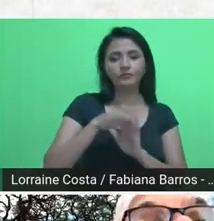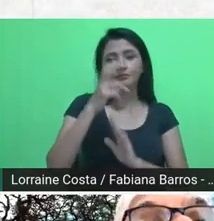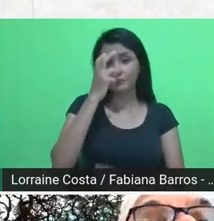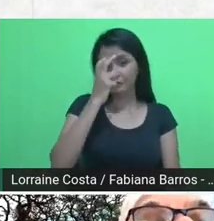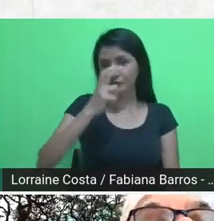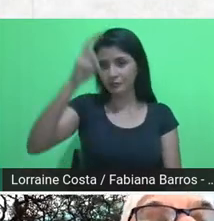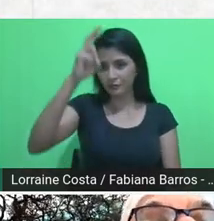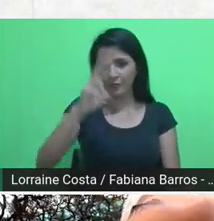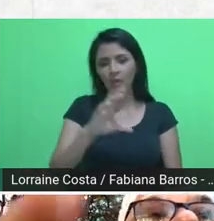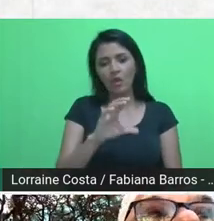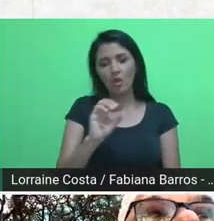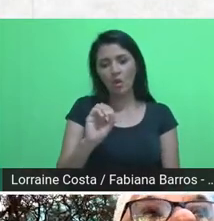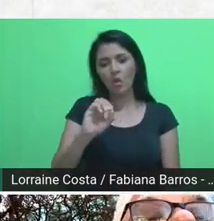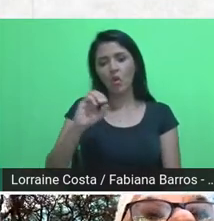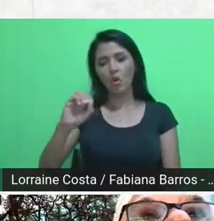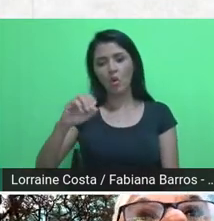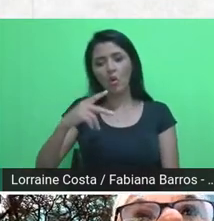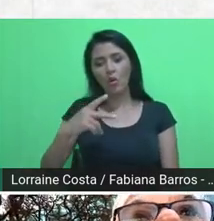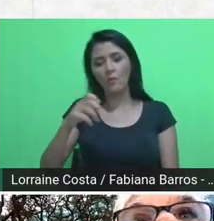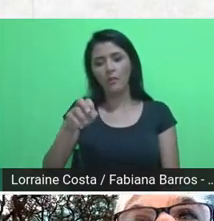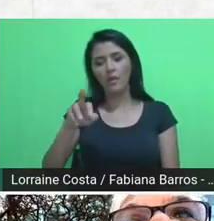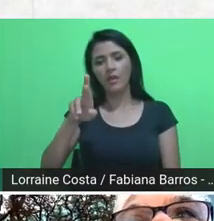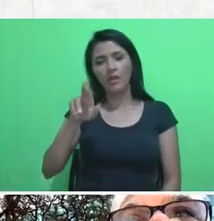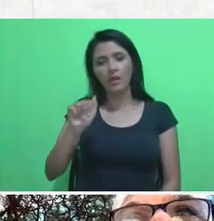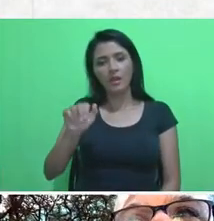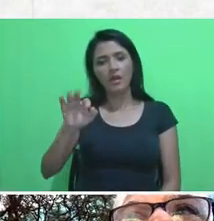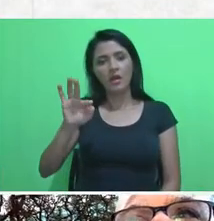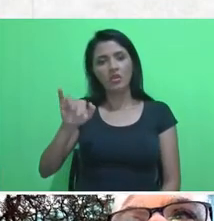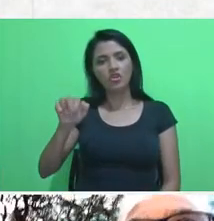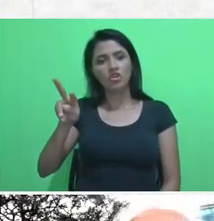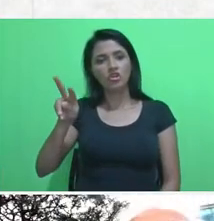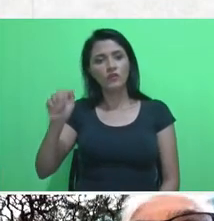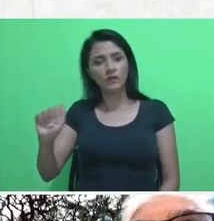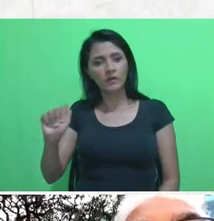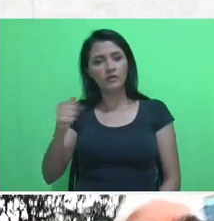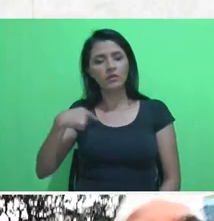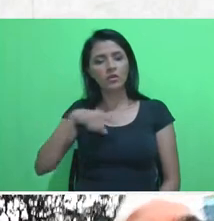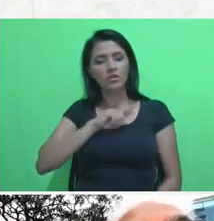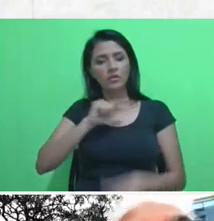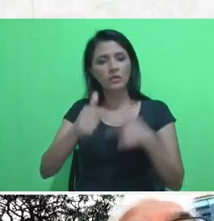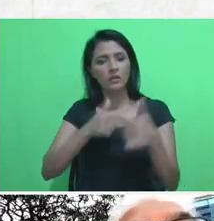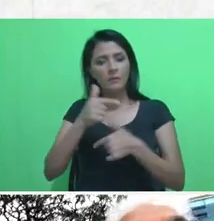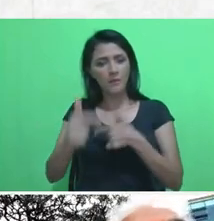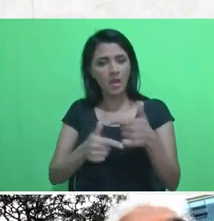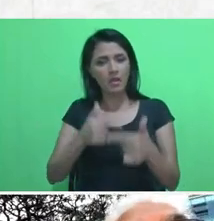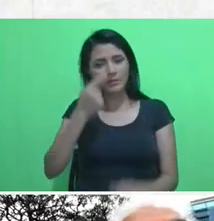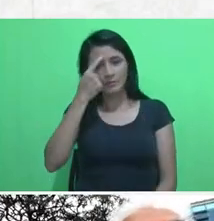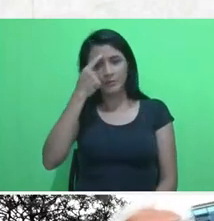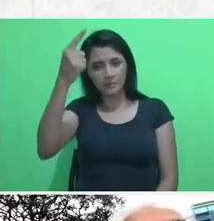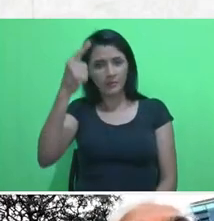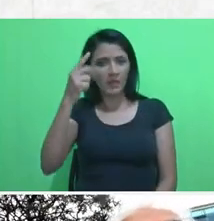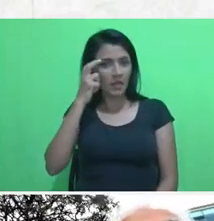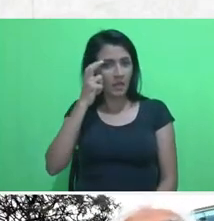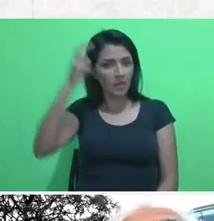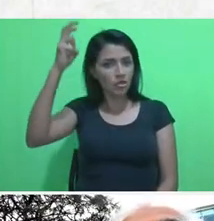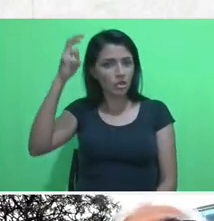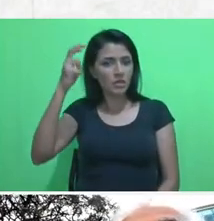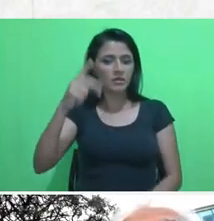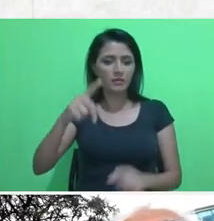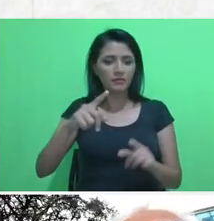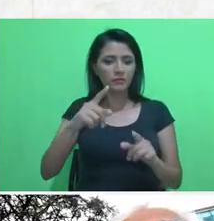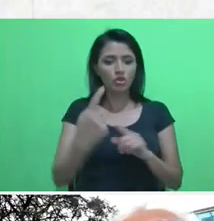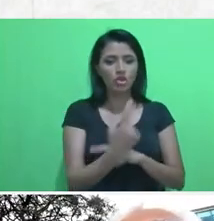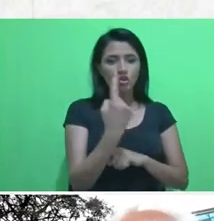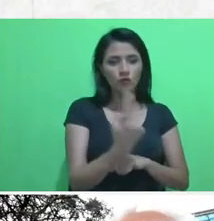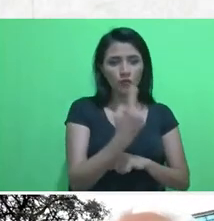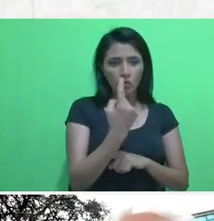onde a gente trabalha com a ideia de inteligência, enquanto um atributo individual, mas também enquanto